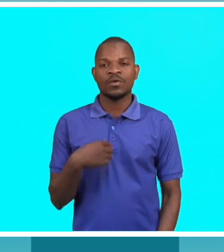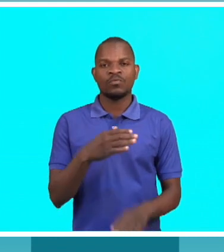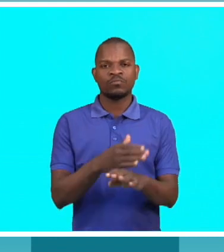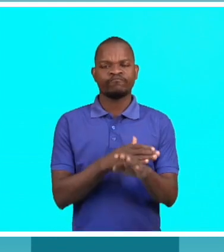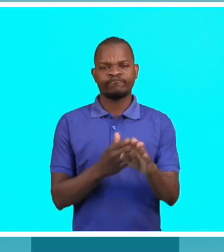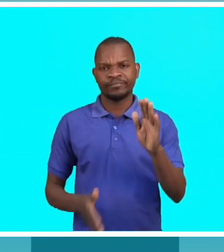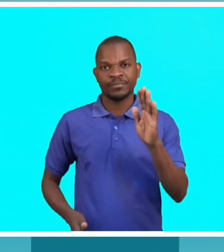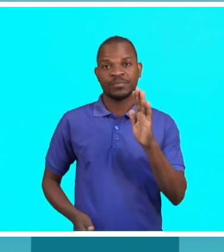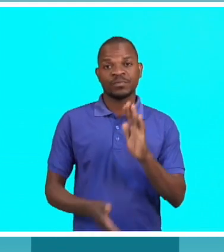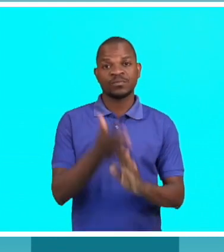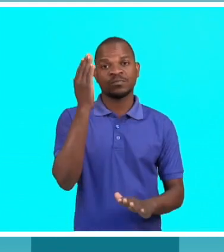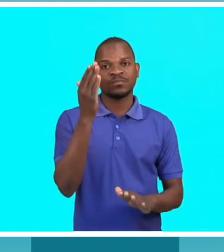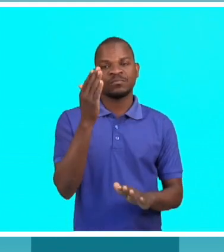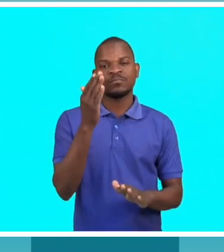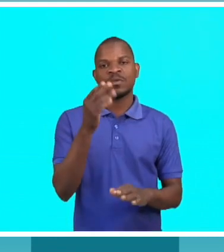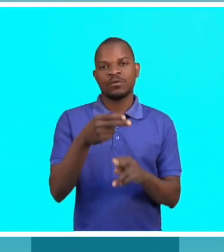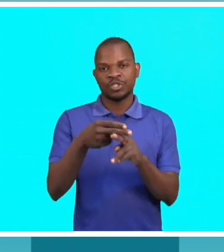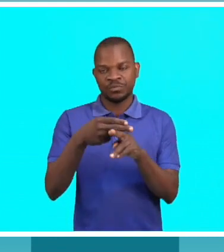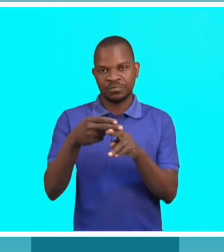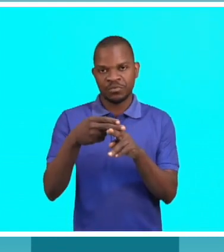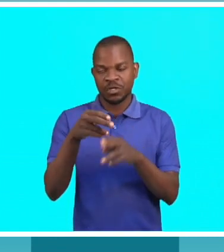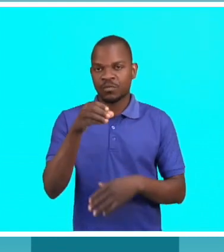comecei querendo provar.